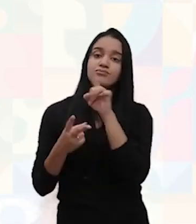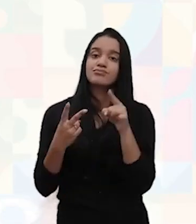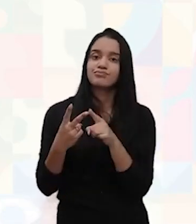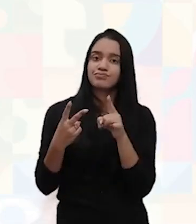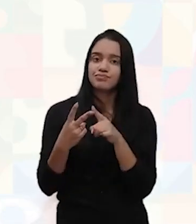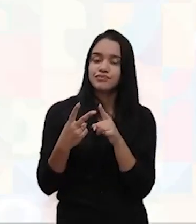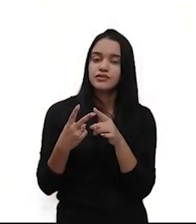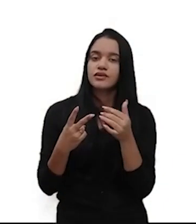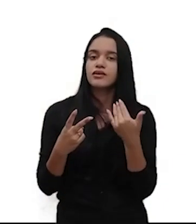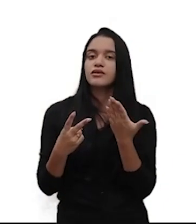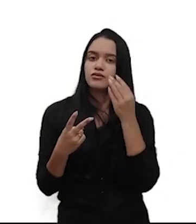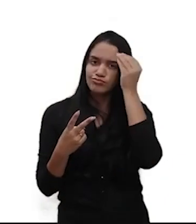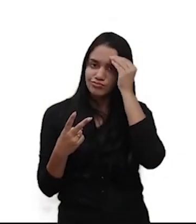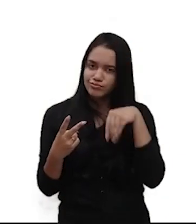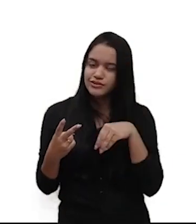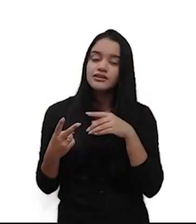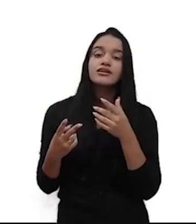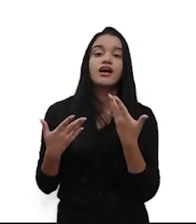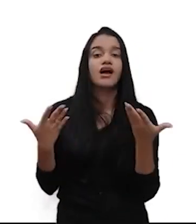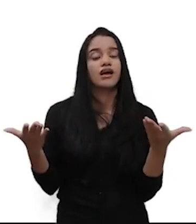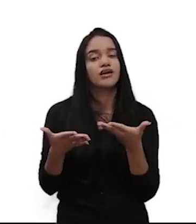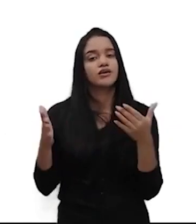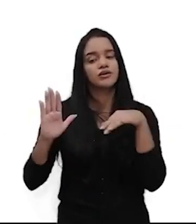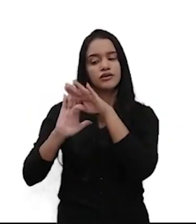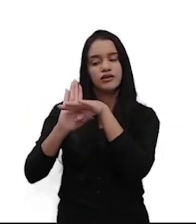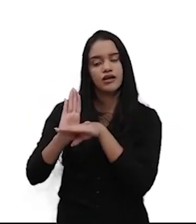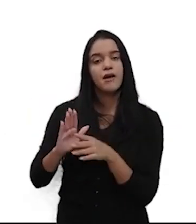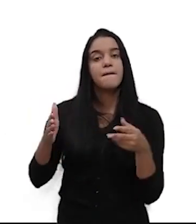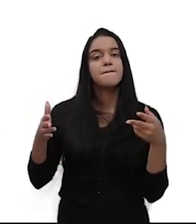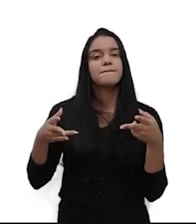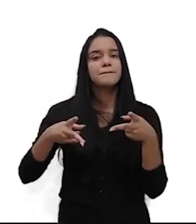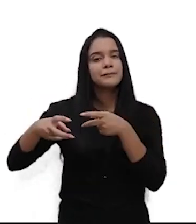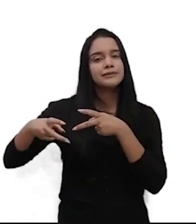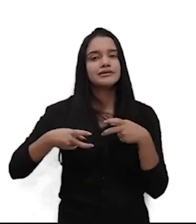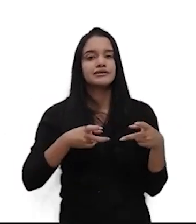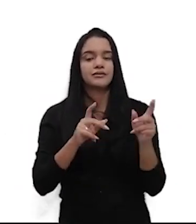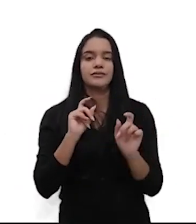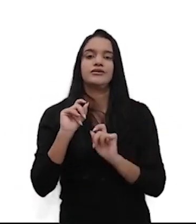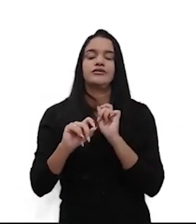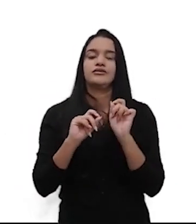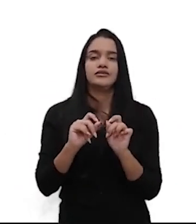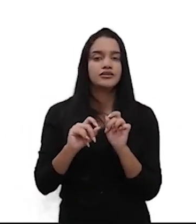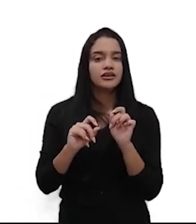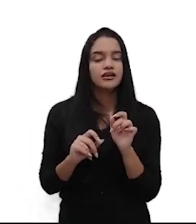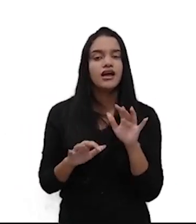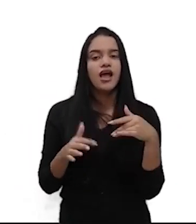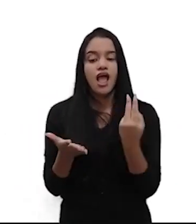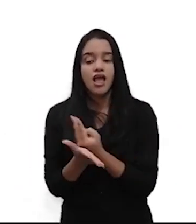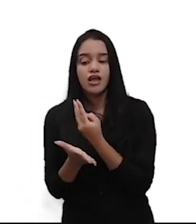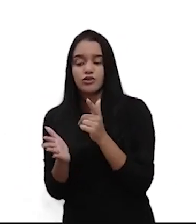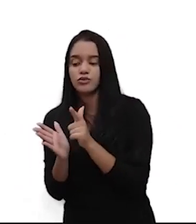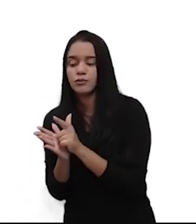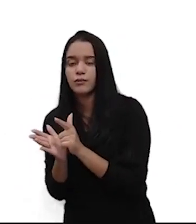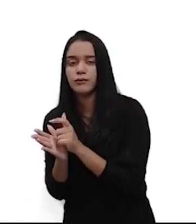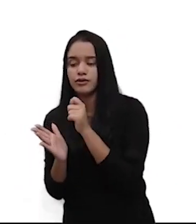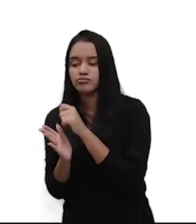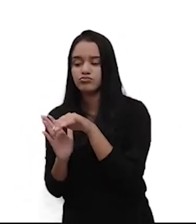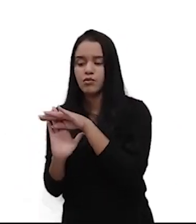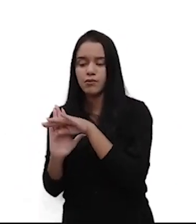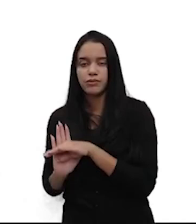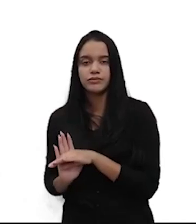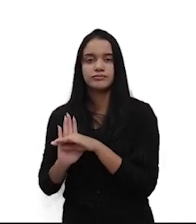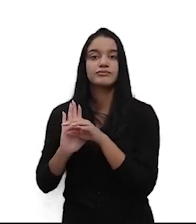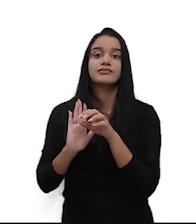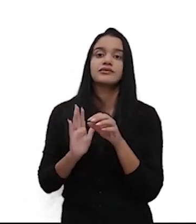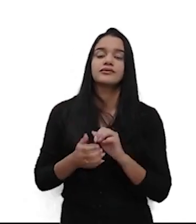incertezas. Um plano de negócio permite identificar e restringir seus erros no papel ao invés de cometê-los